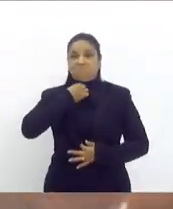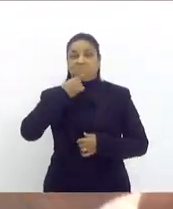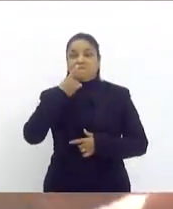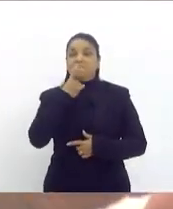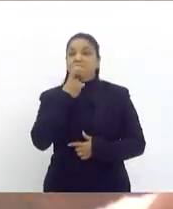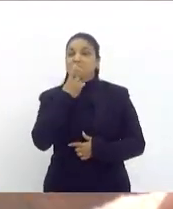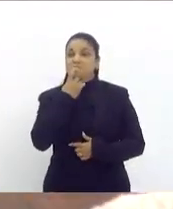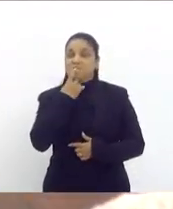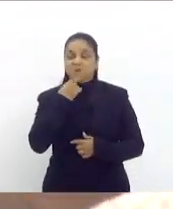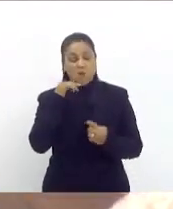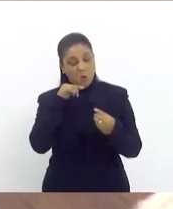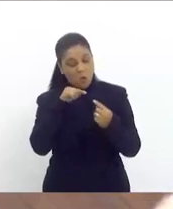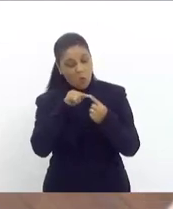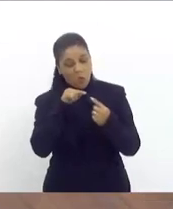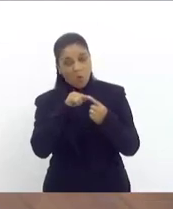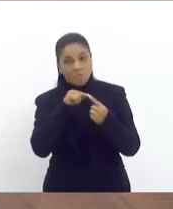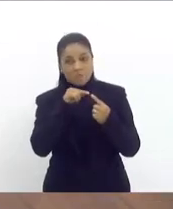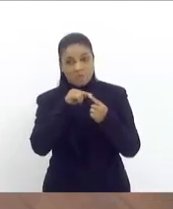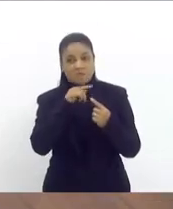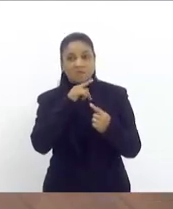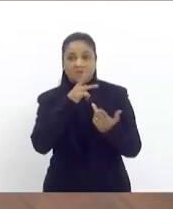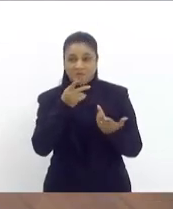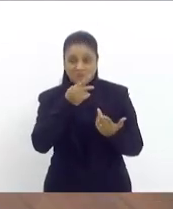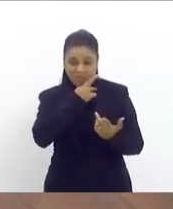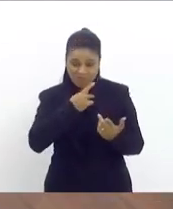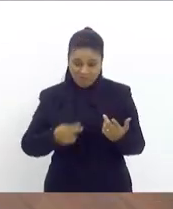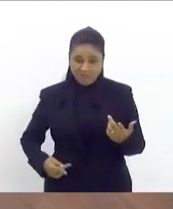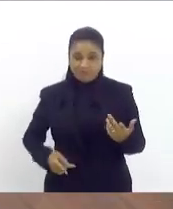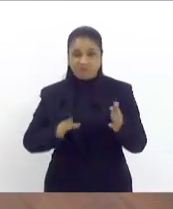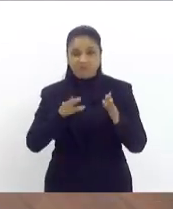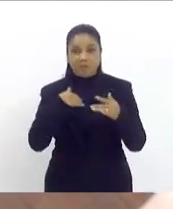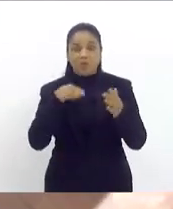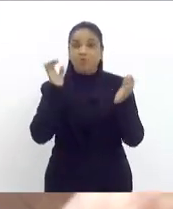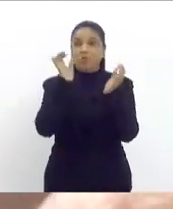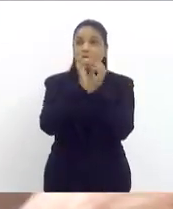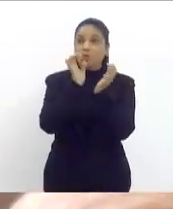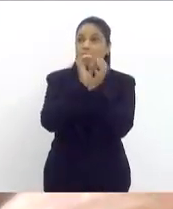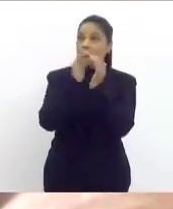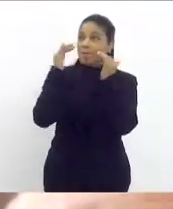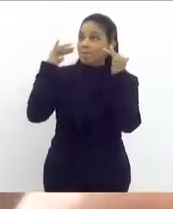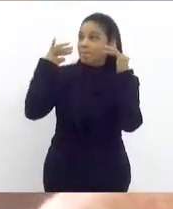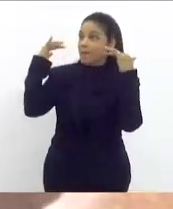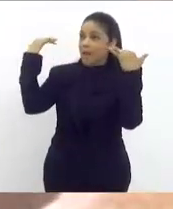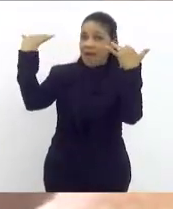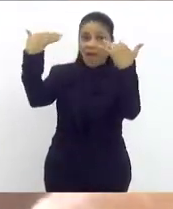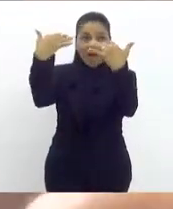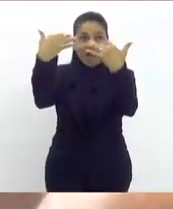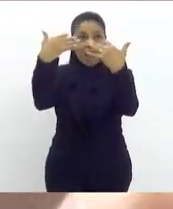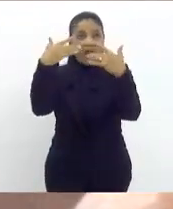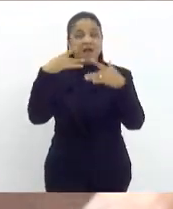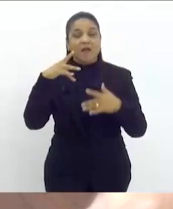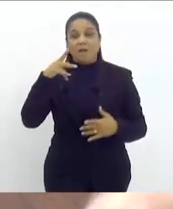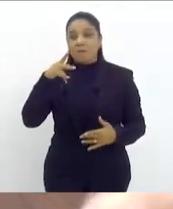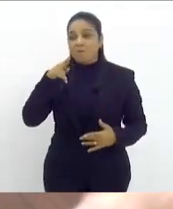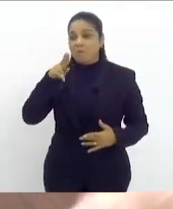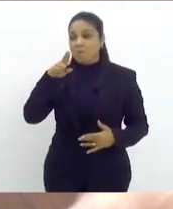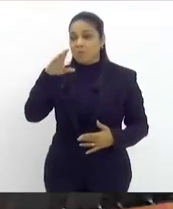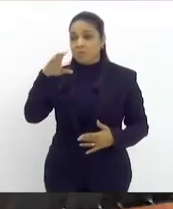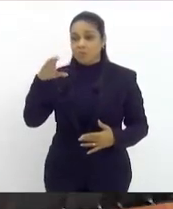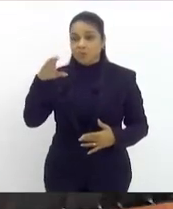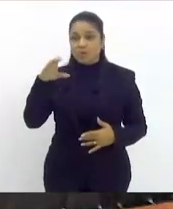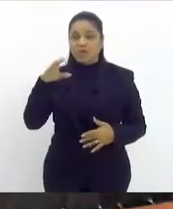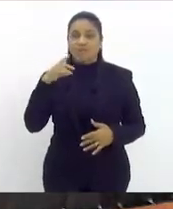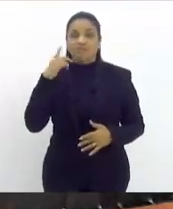excelência segundo é aqui trazer a turma de direito da PUC do primeiro período que veio hoje conhecer a nossa